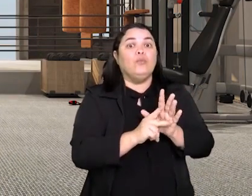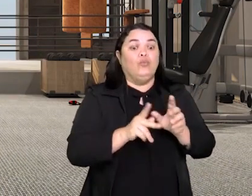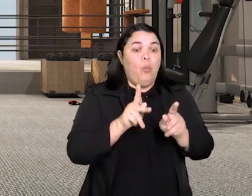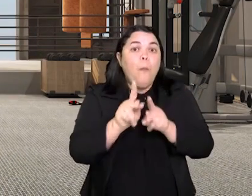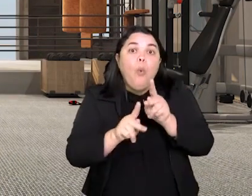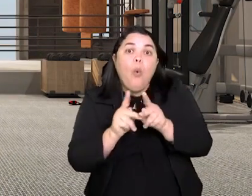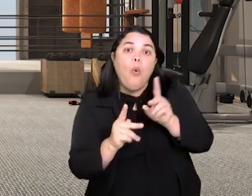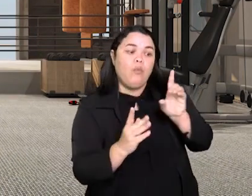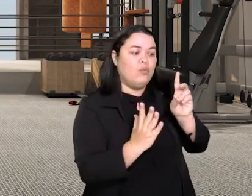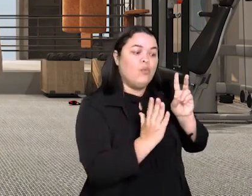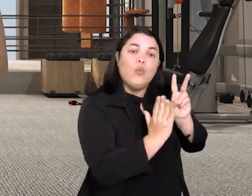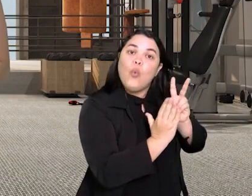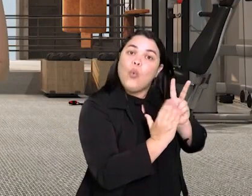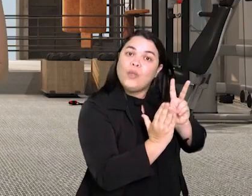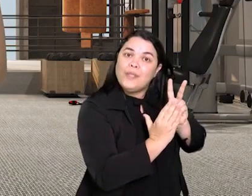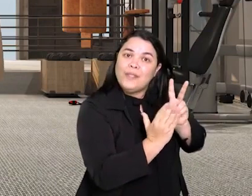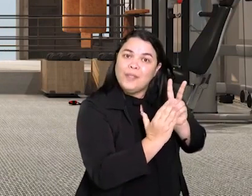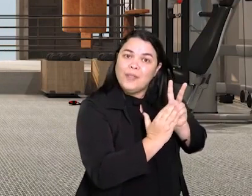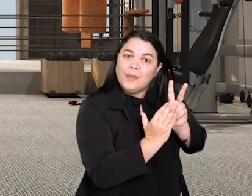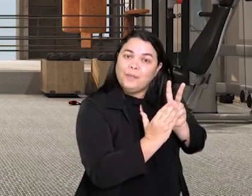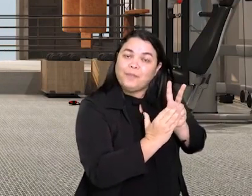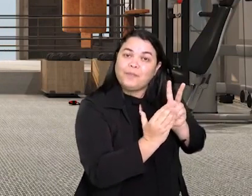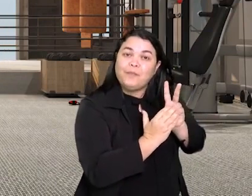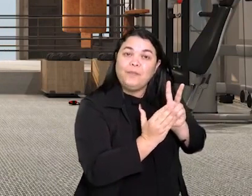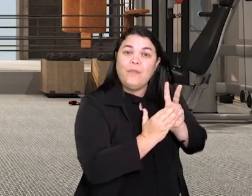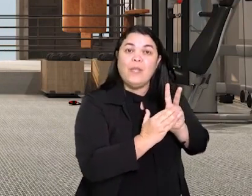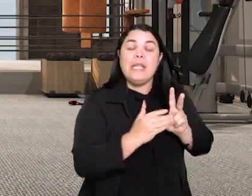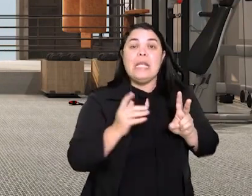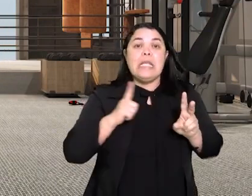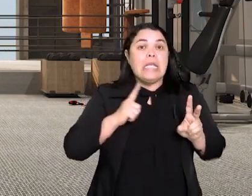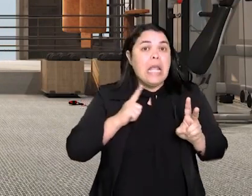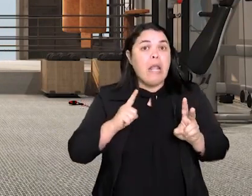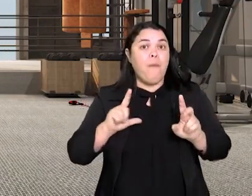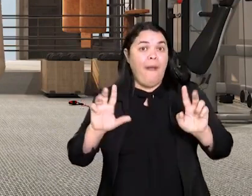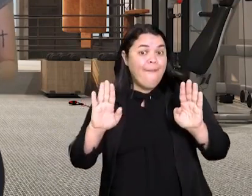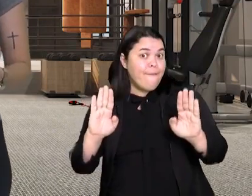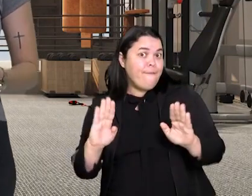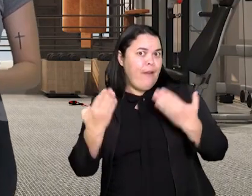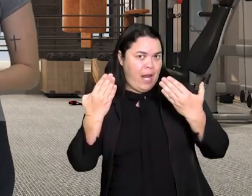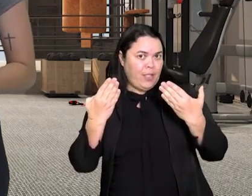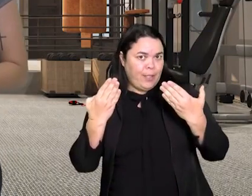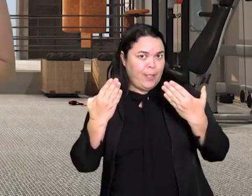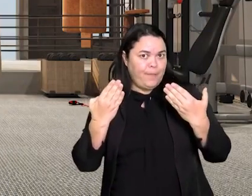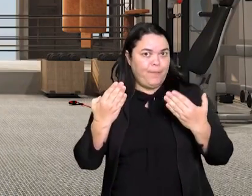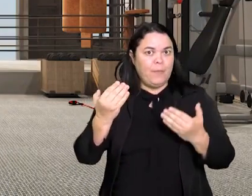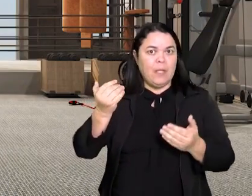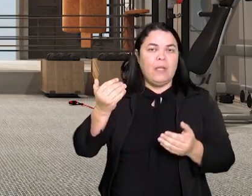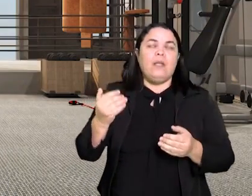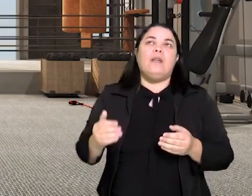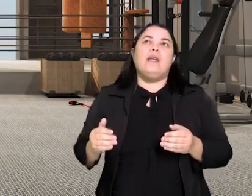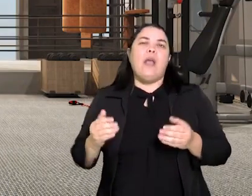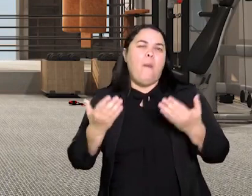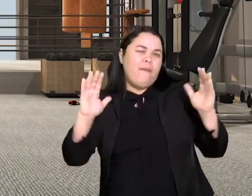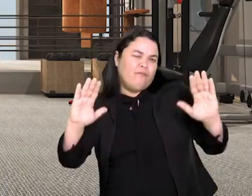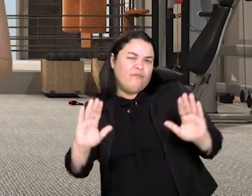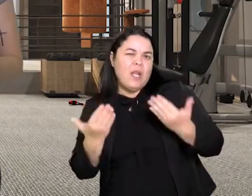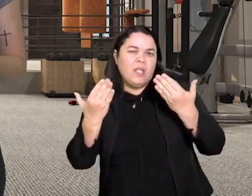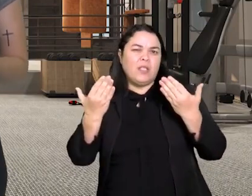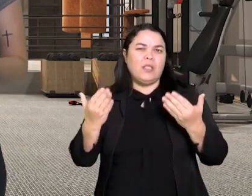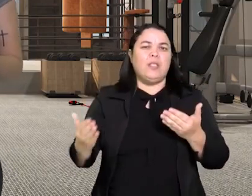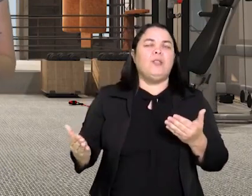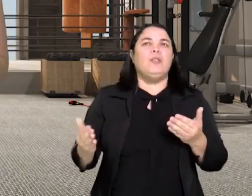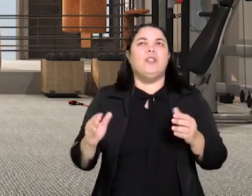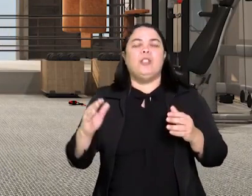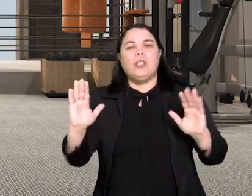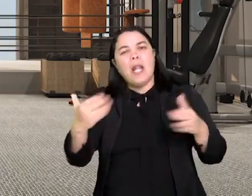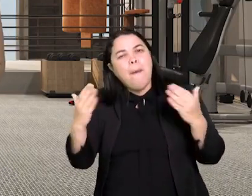Ucauca acontecem durante o festival que eles chamam de Quarupi. Esse festival é um ritual aos mortos, onde